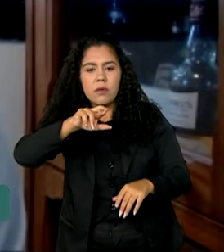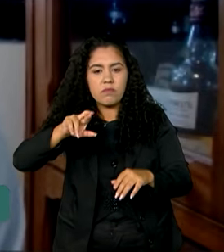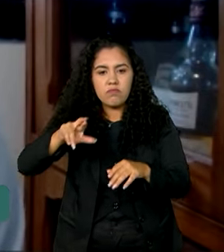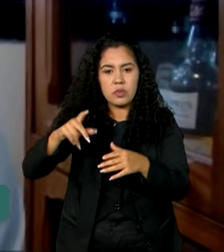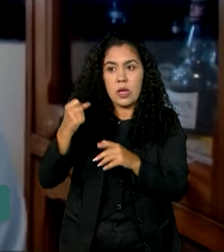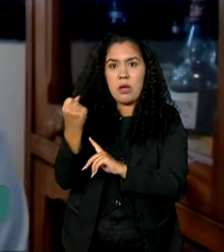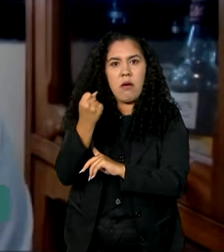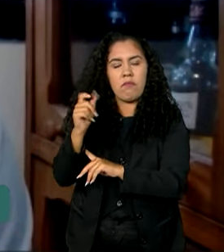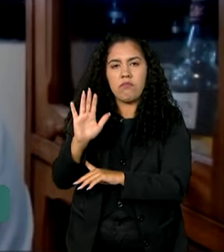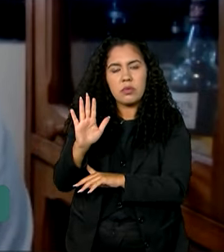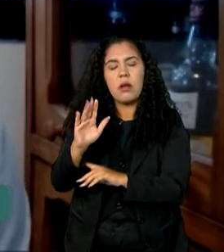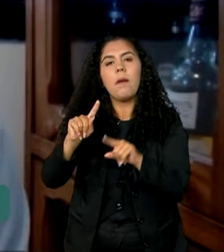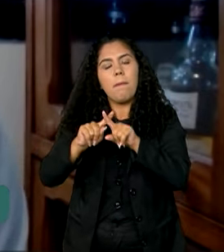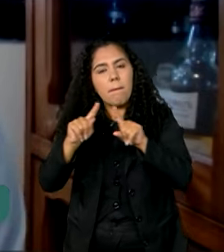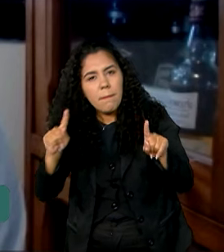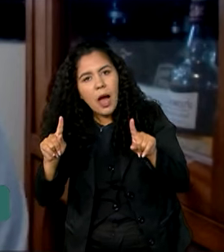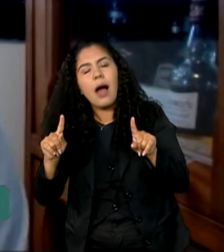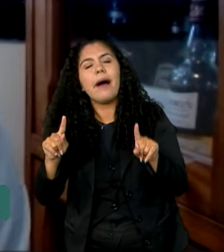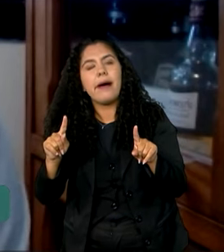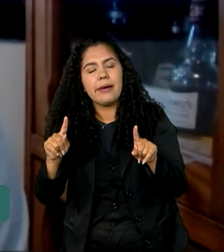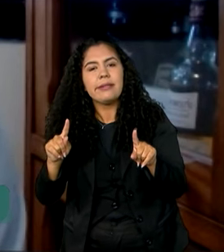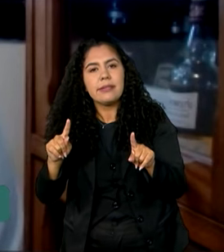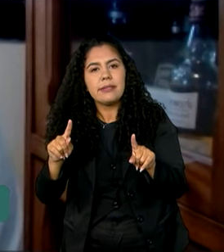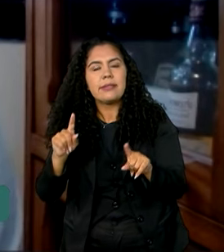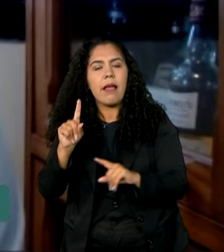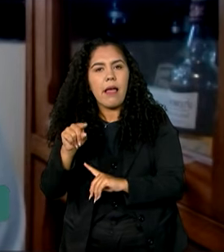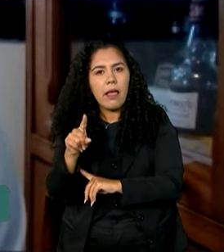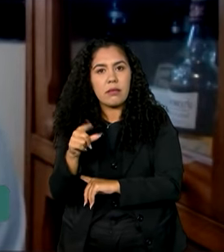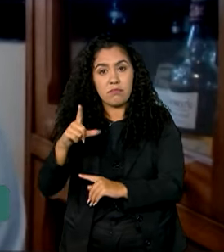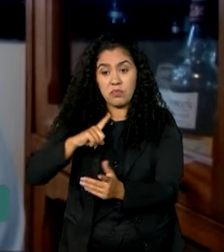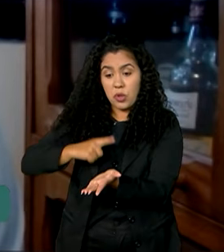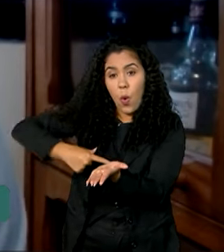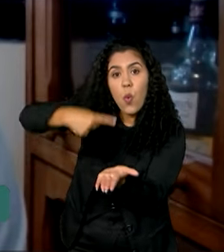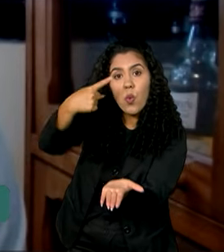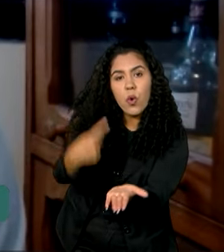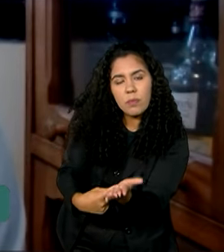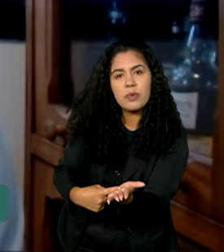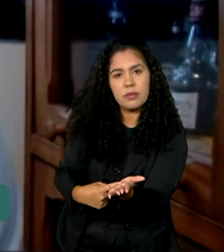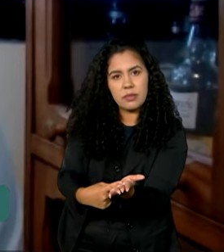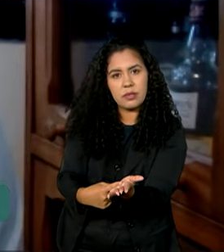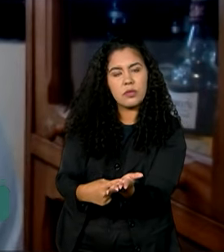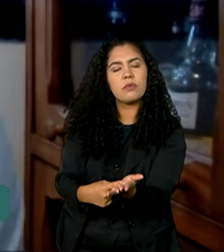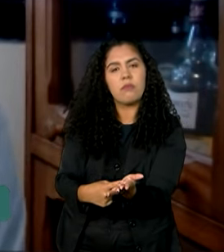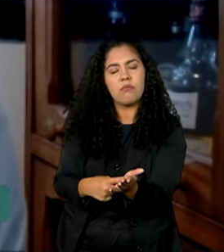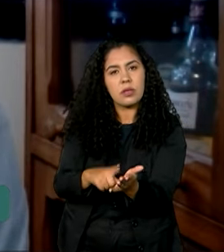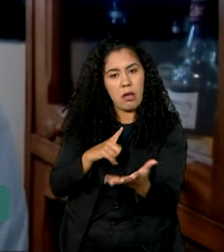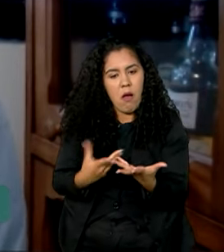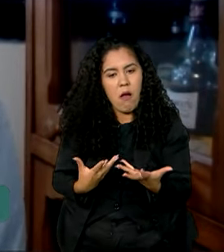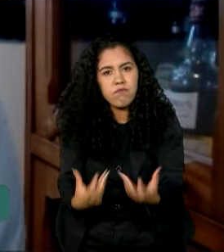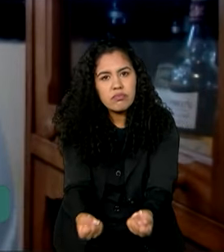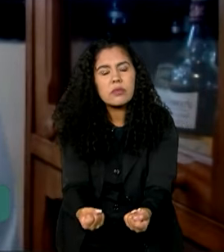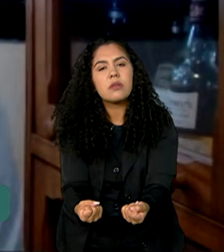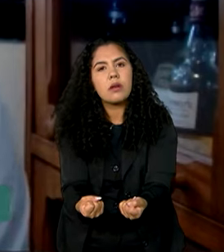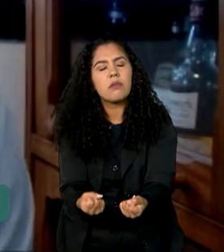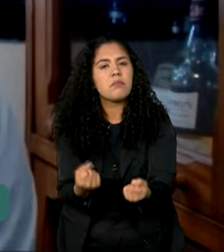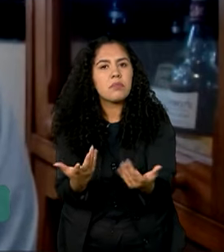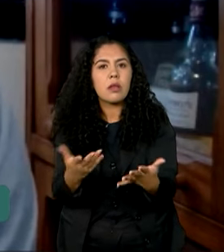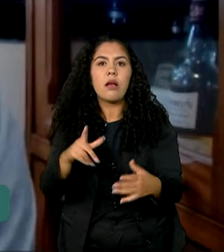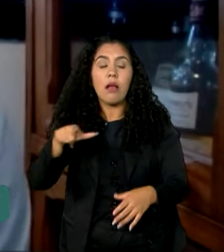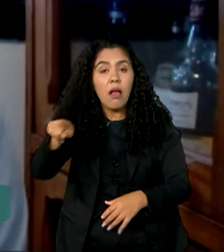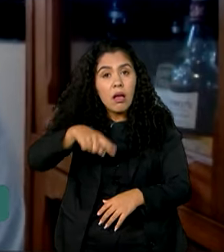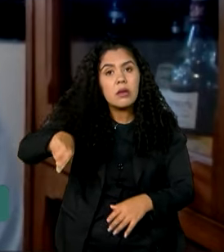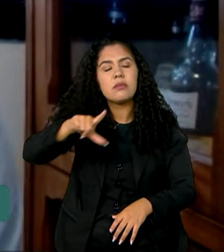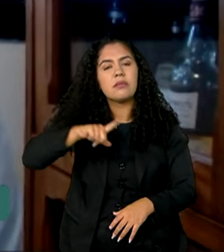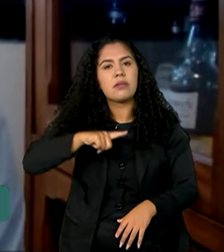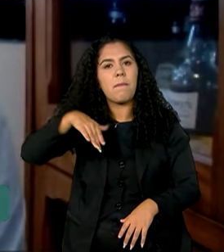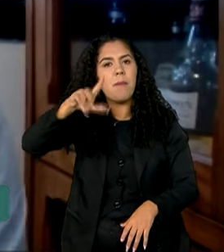No contexto que rechaçam completamente esses compromissos internacionais que eles assumiram, naturalmente, eles têm mais dificuldade